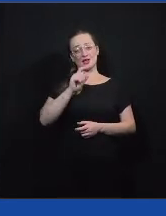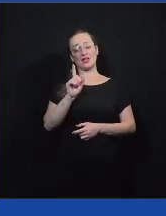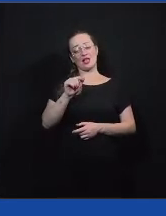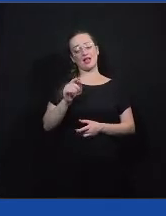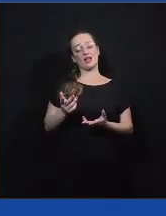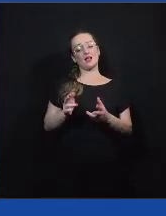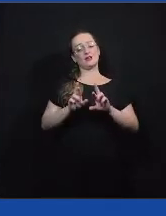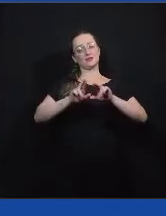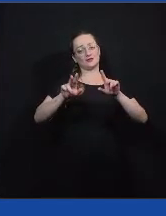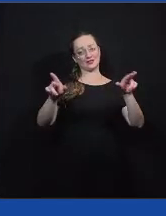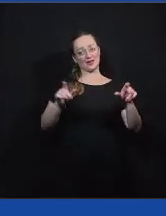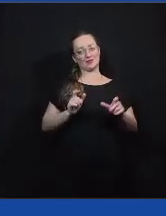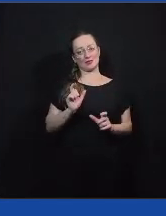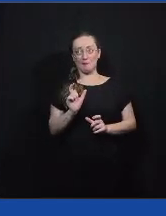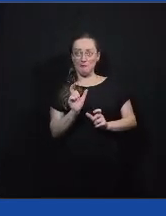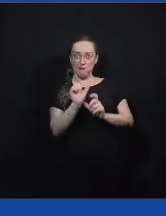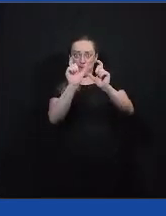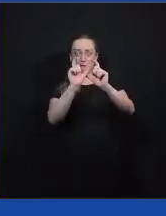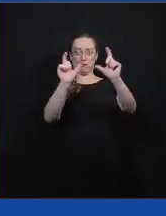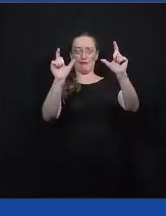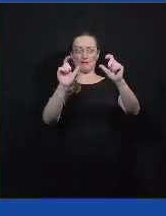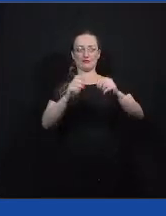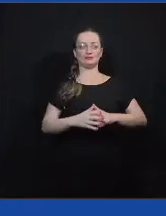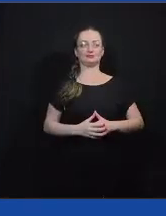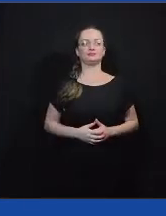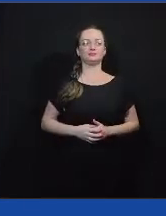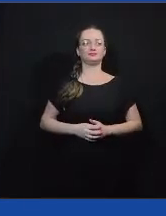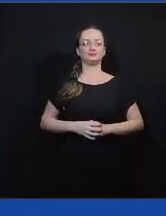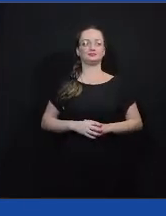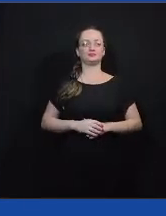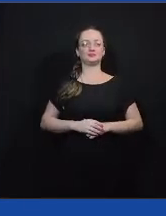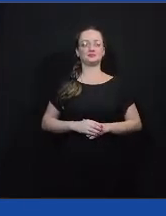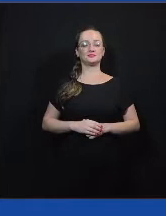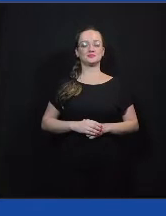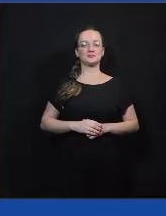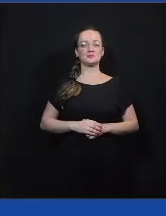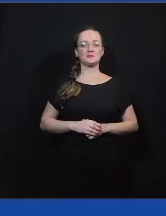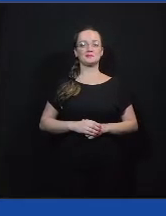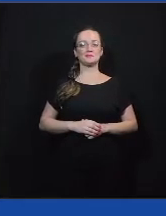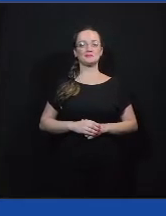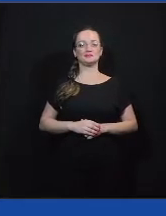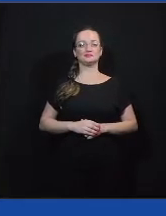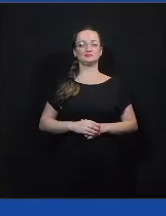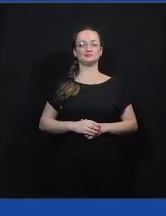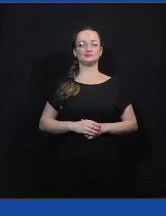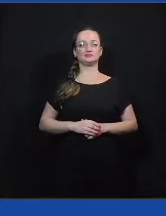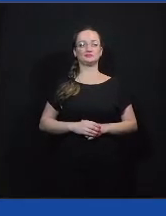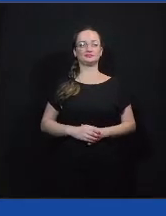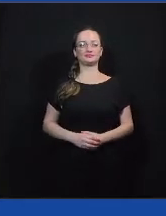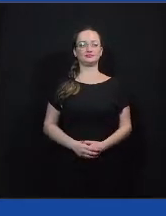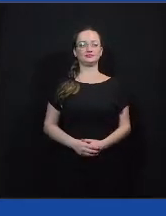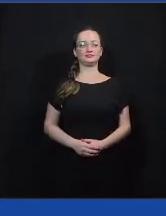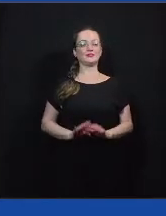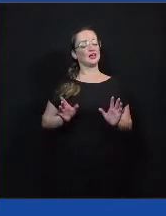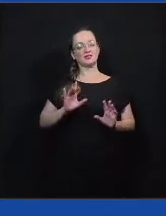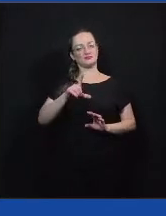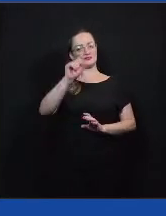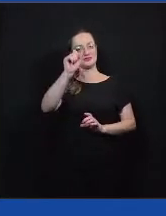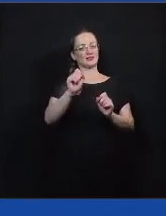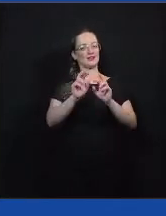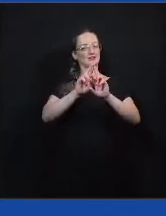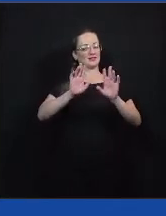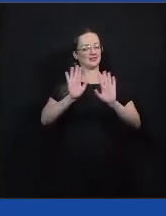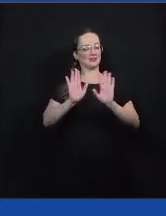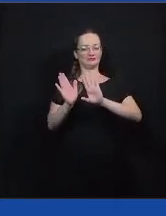porque ela tá ali clamando pra ser ouvida, né? É... É... É... eu não vou na... Não vou nela, porque acho que